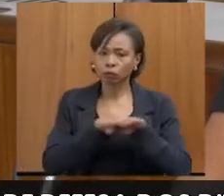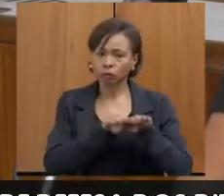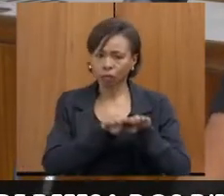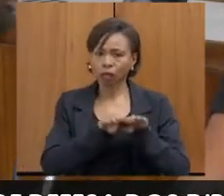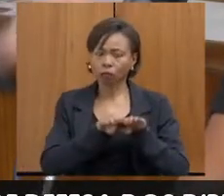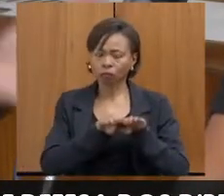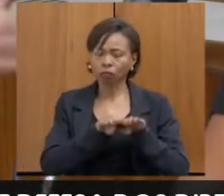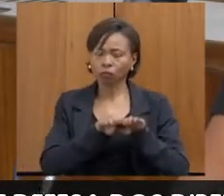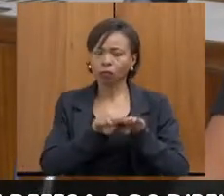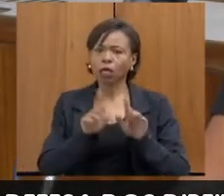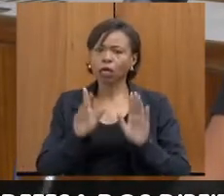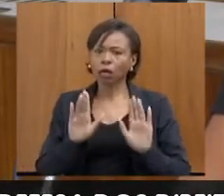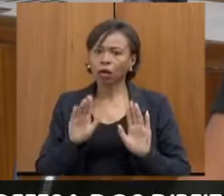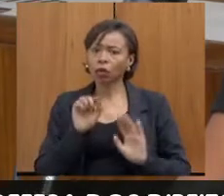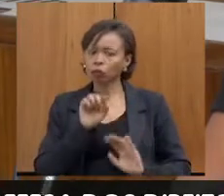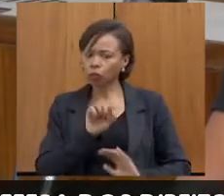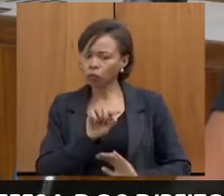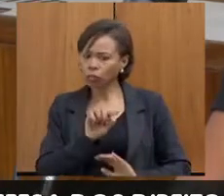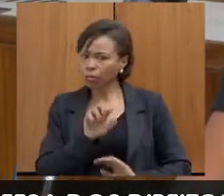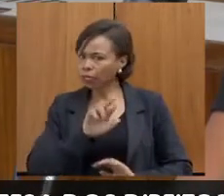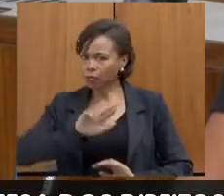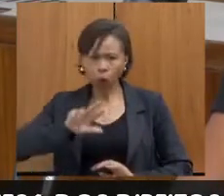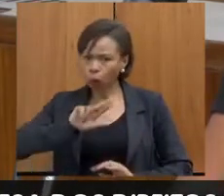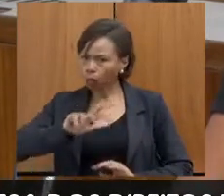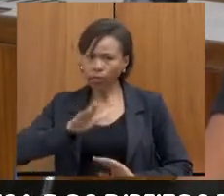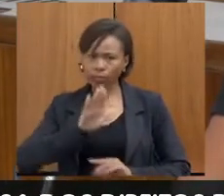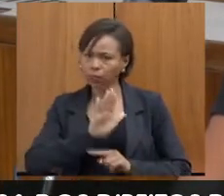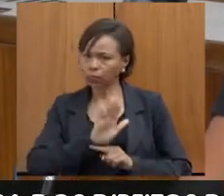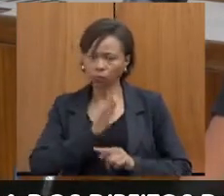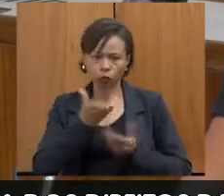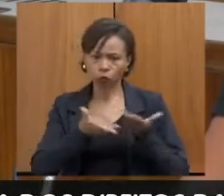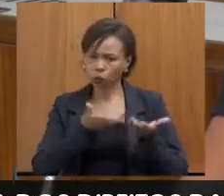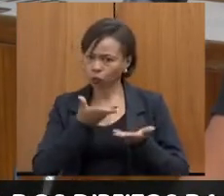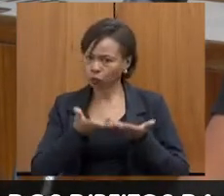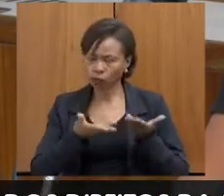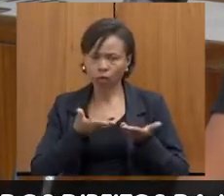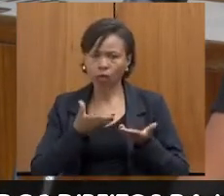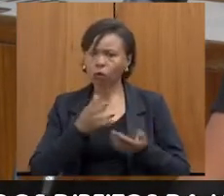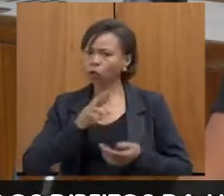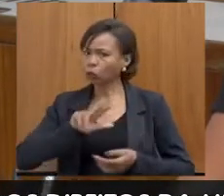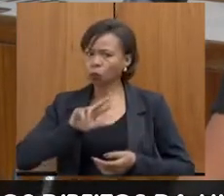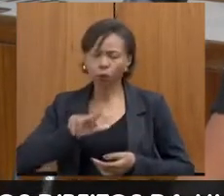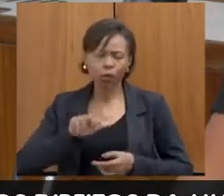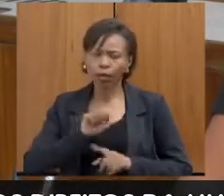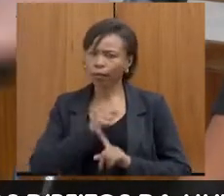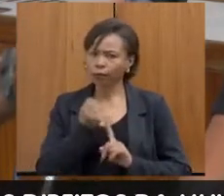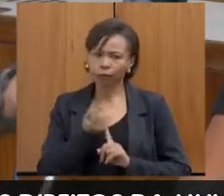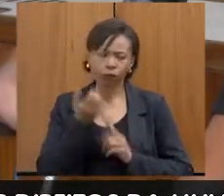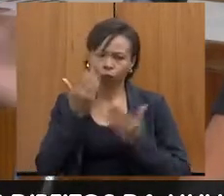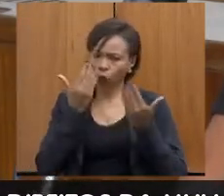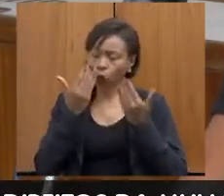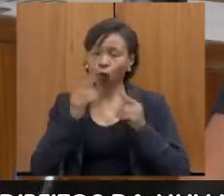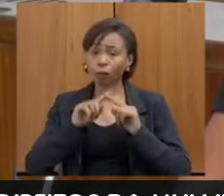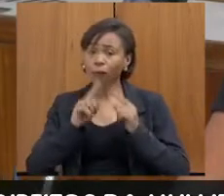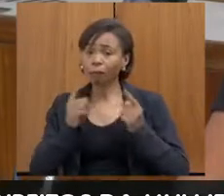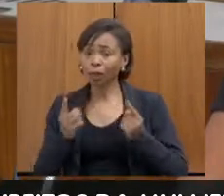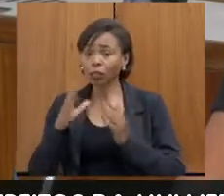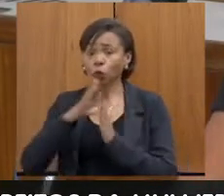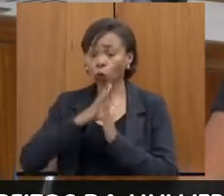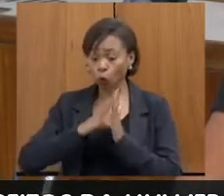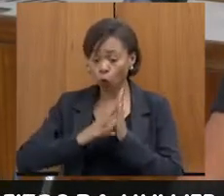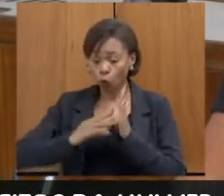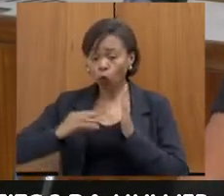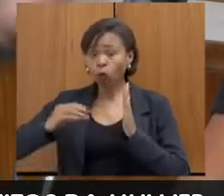investigadores, você não é assistente social, não é psicólogo, mas o modelo de acolhimento seguindo todos esses protocolos que foram criados, ele deve